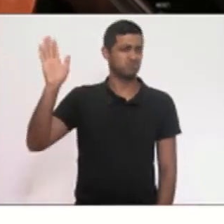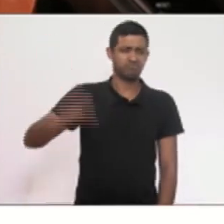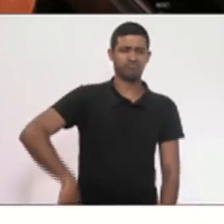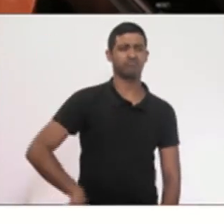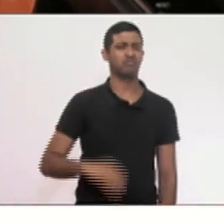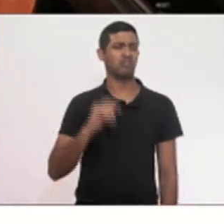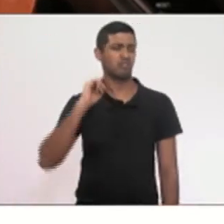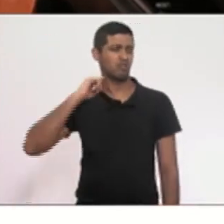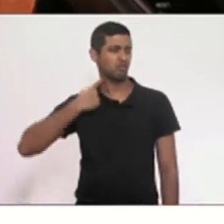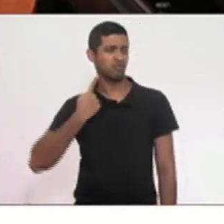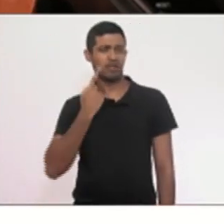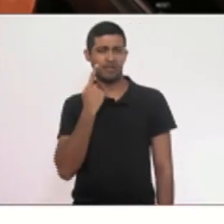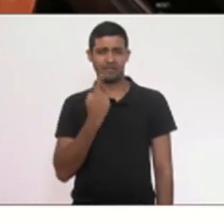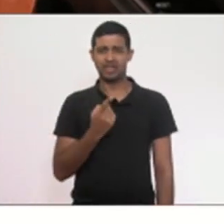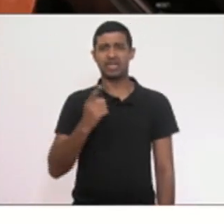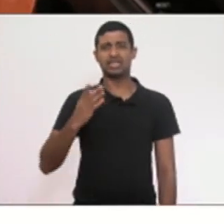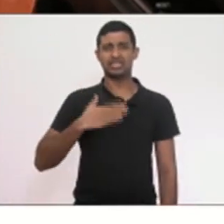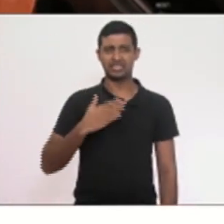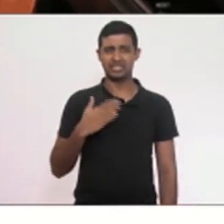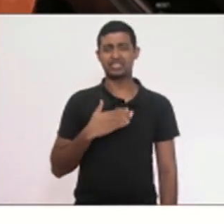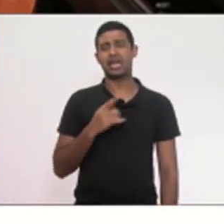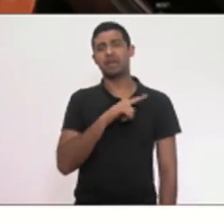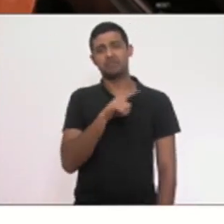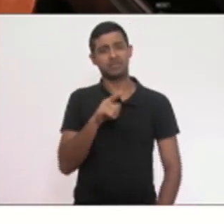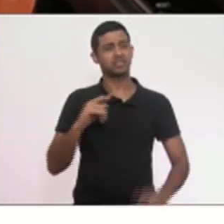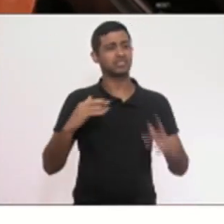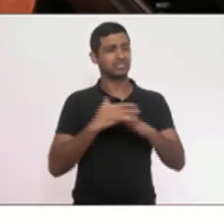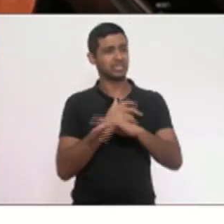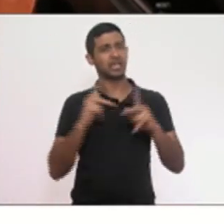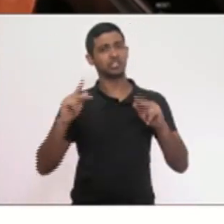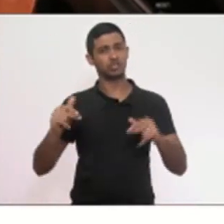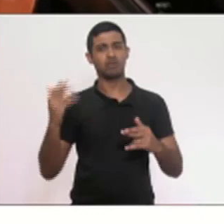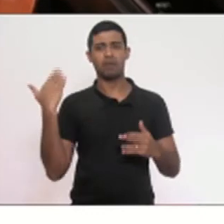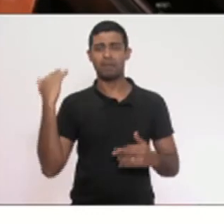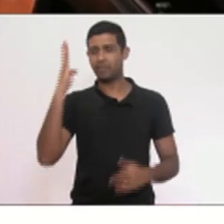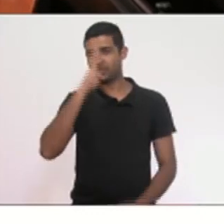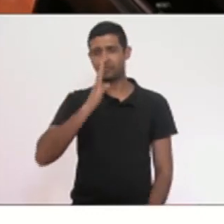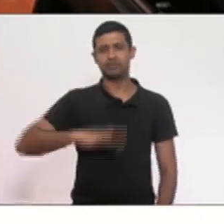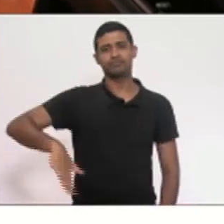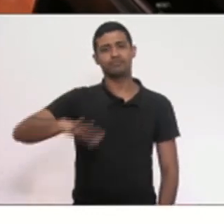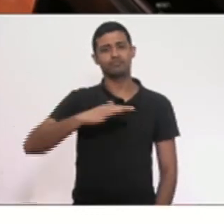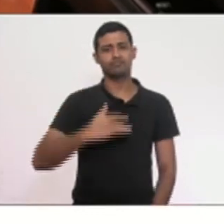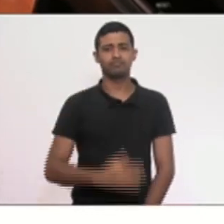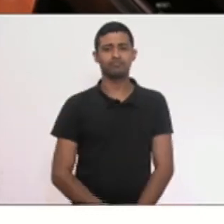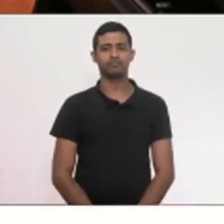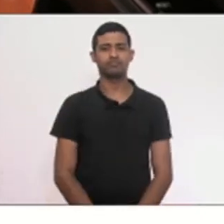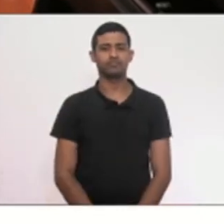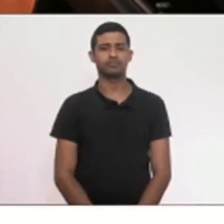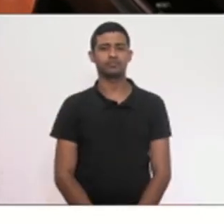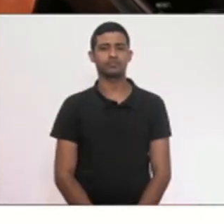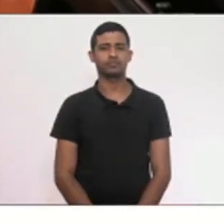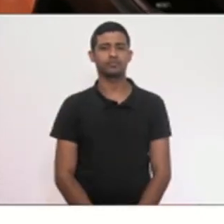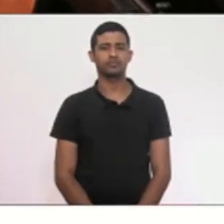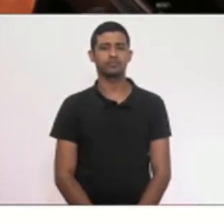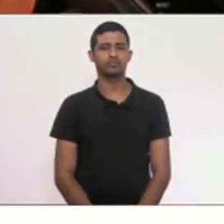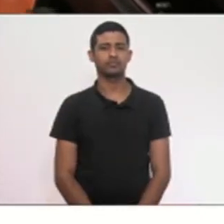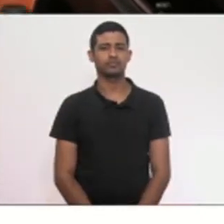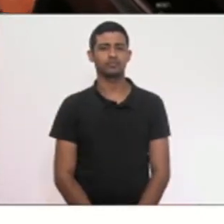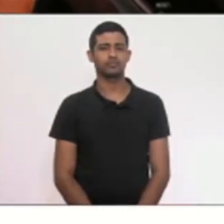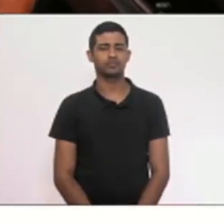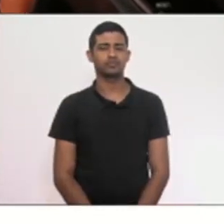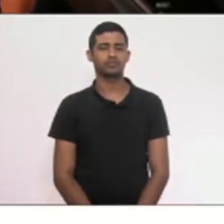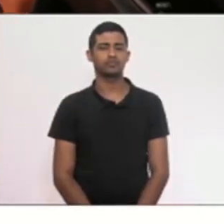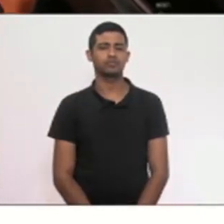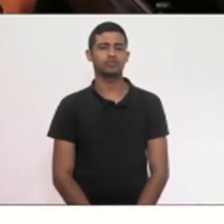fazem hoje na nossa cidade o mesmo que fizeram a nível nacional, o aparelhamento da máquina